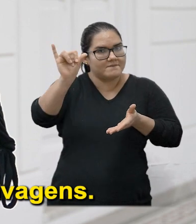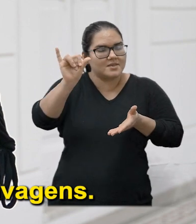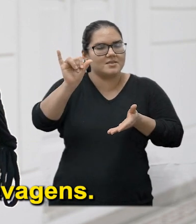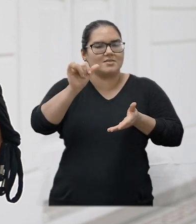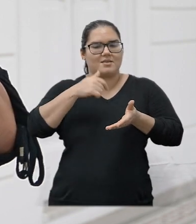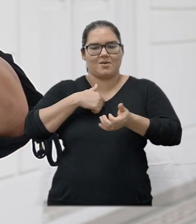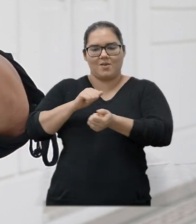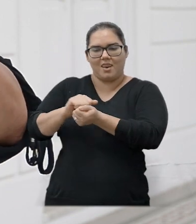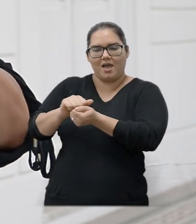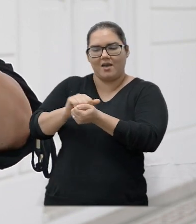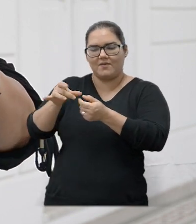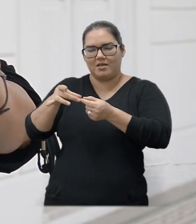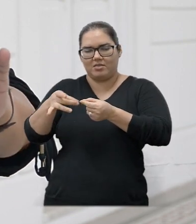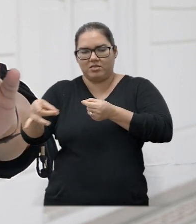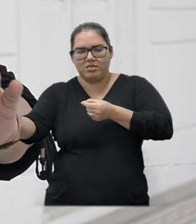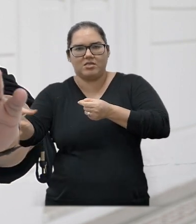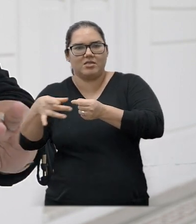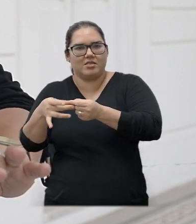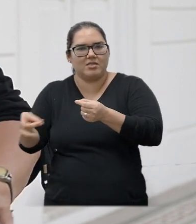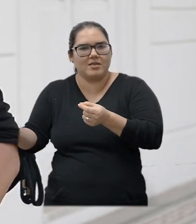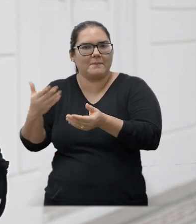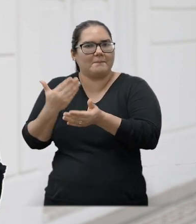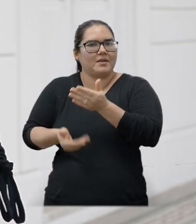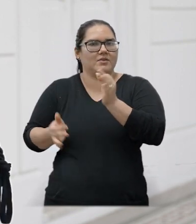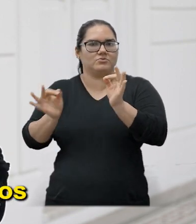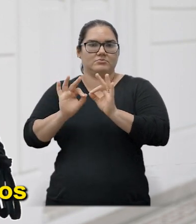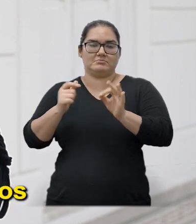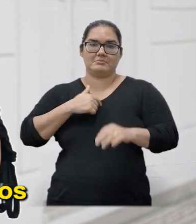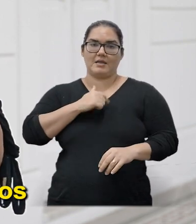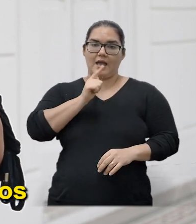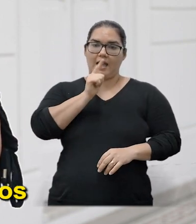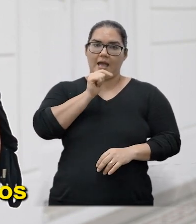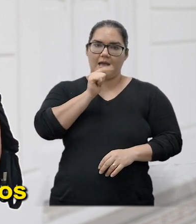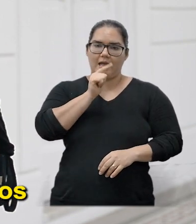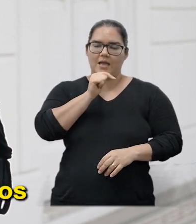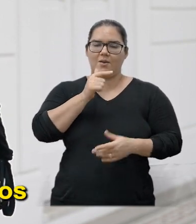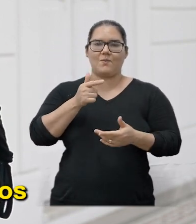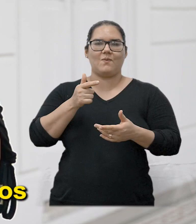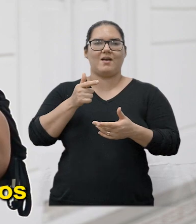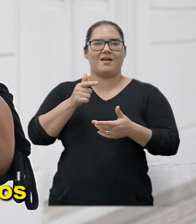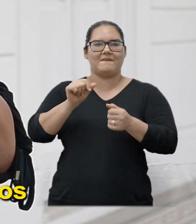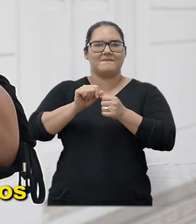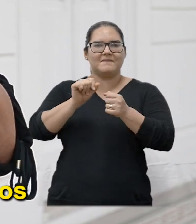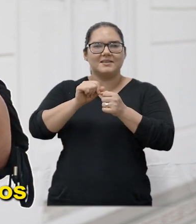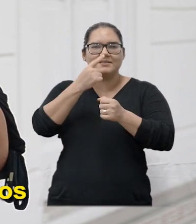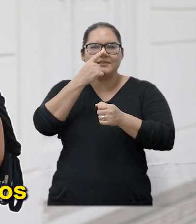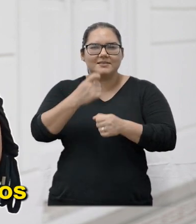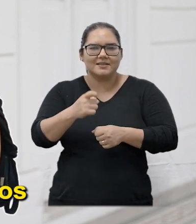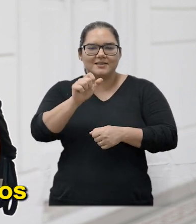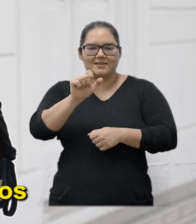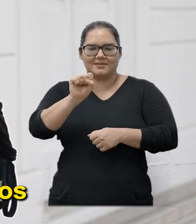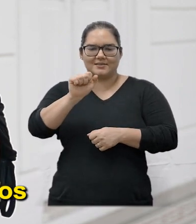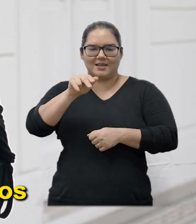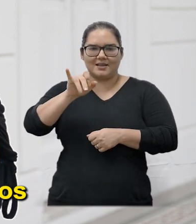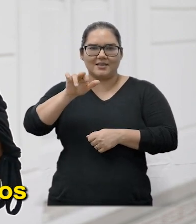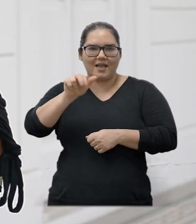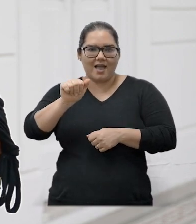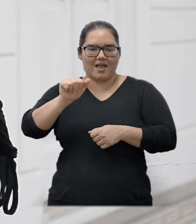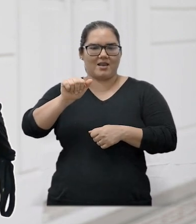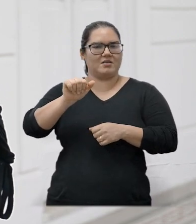Não usava Água sanitária Também Não esfregava Os pontos Mais sujos